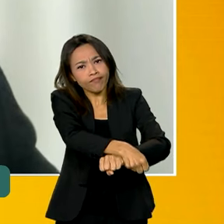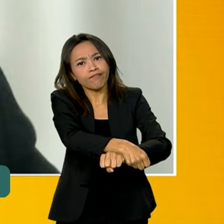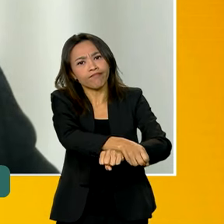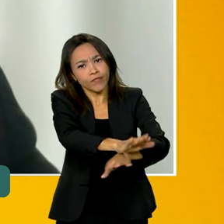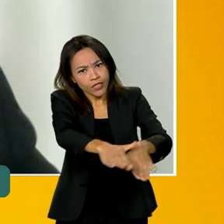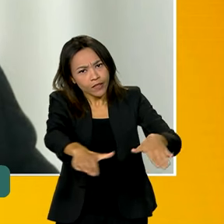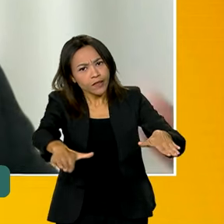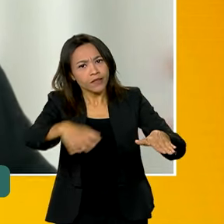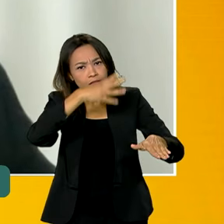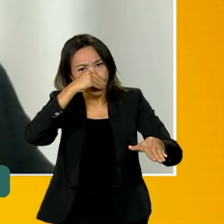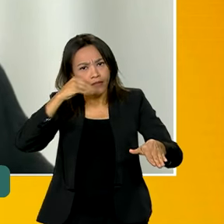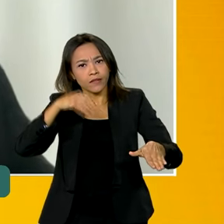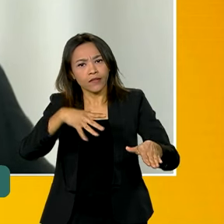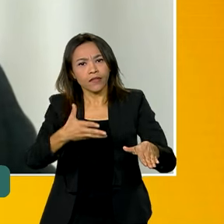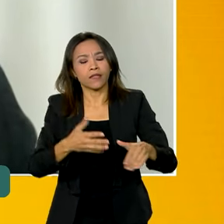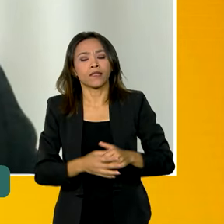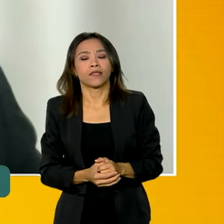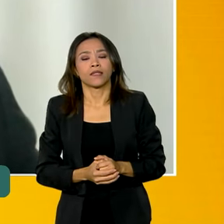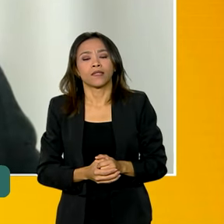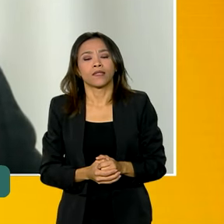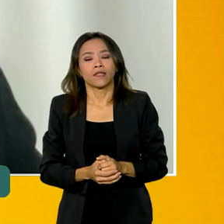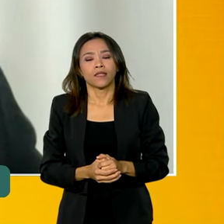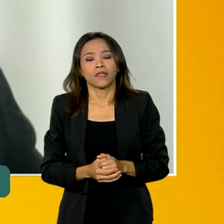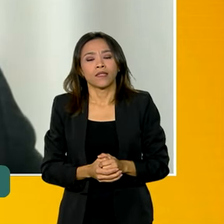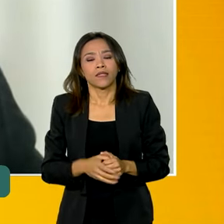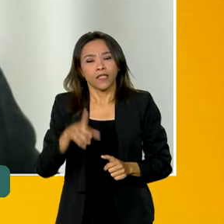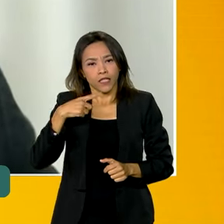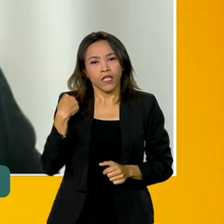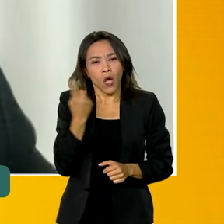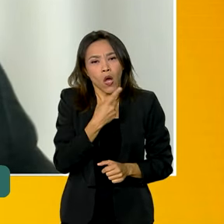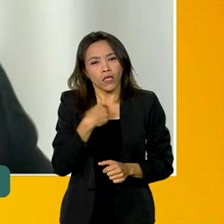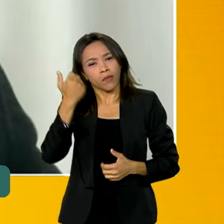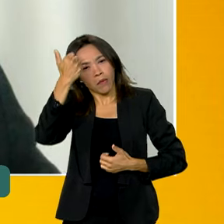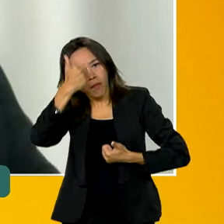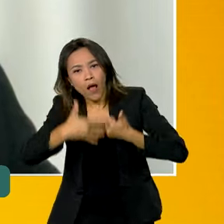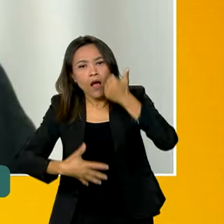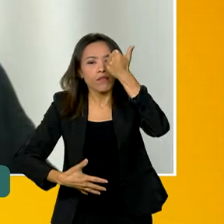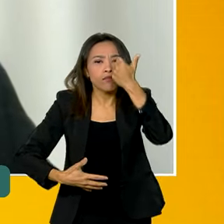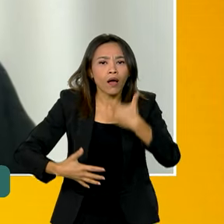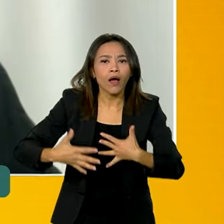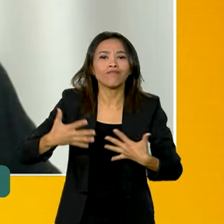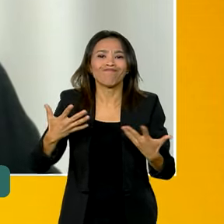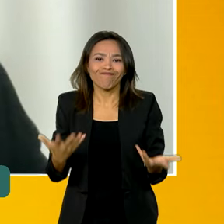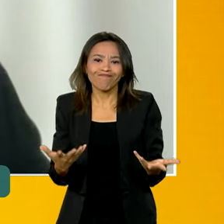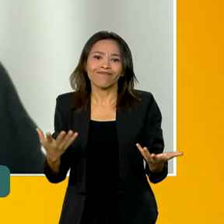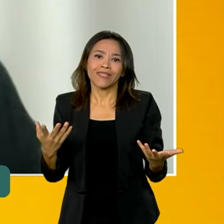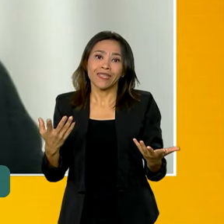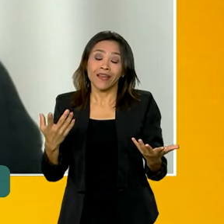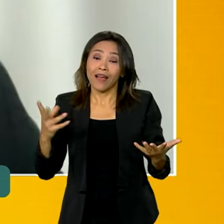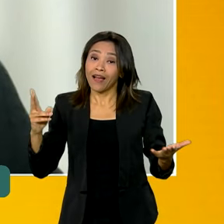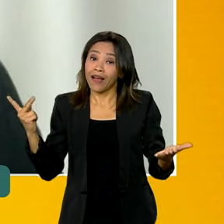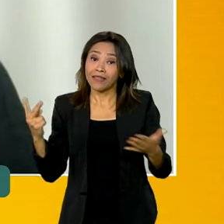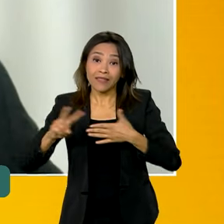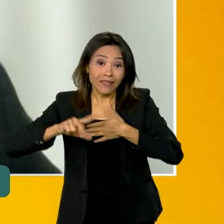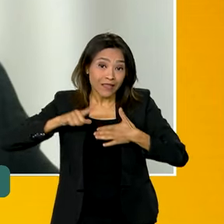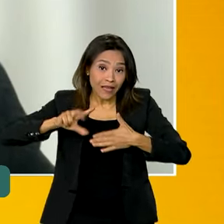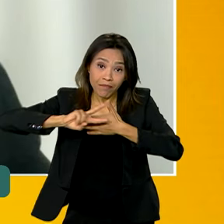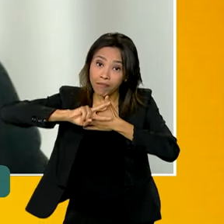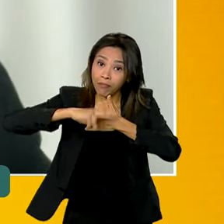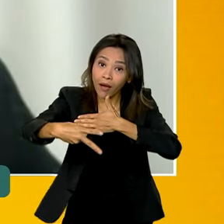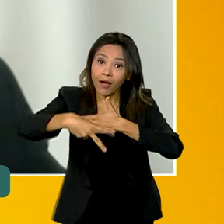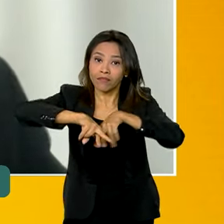nas nossas falas, é um fenômeno multicausal. E por essa